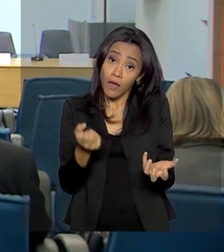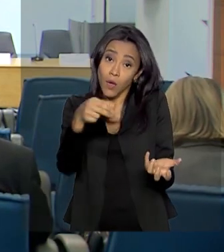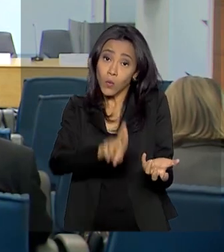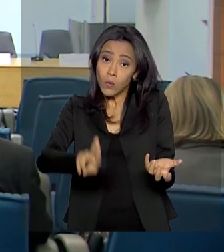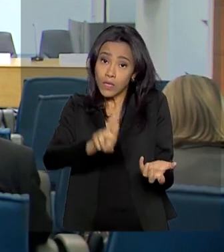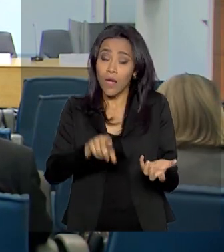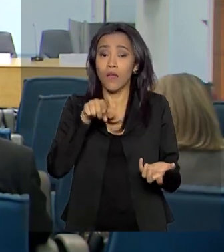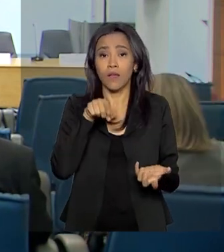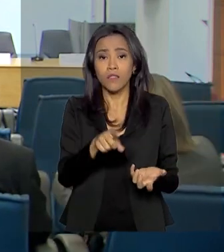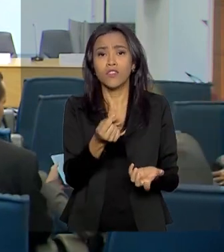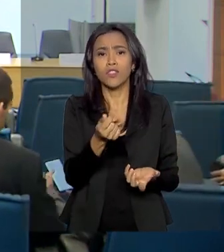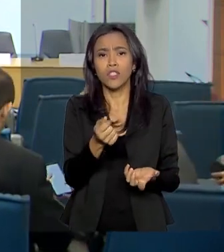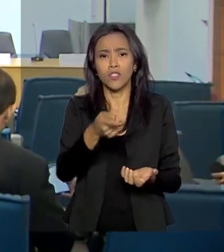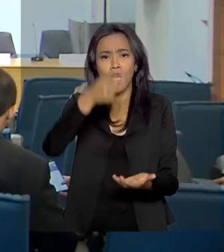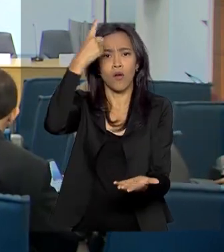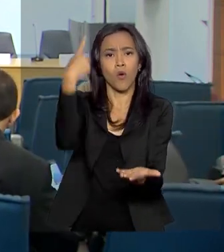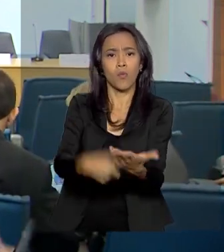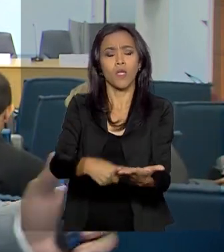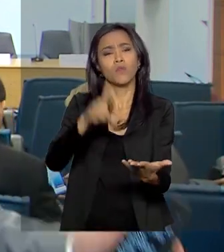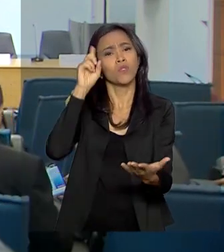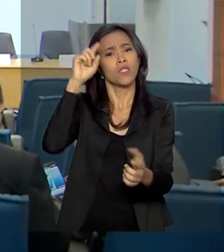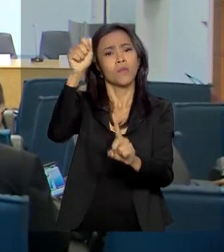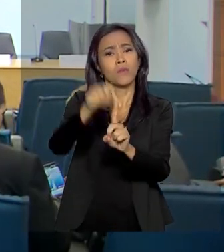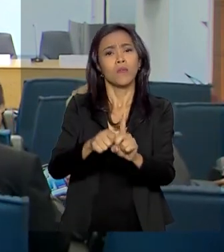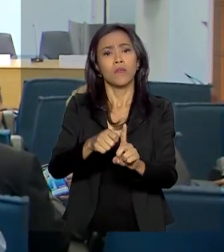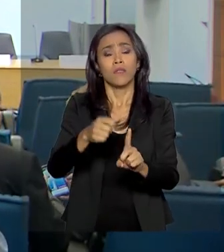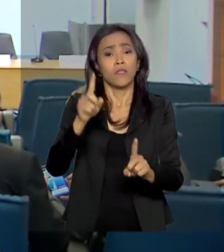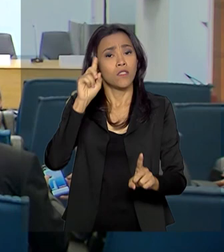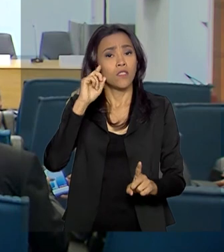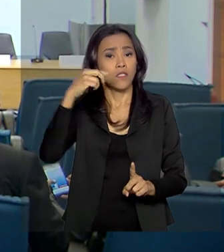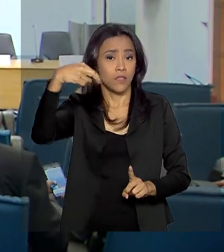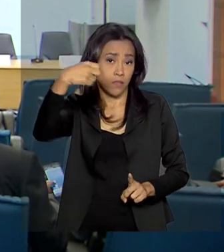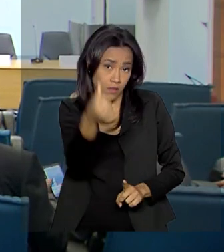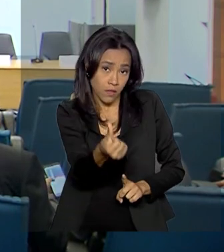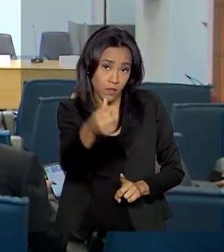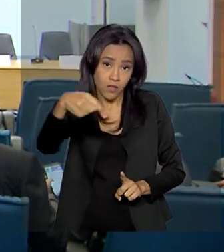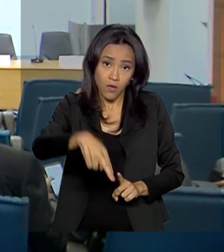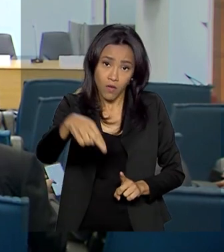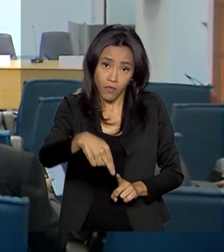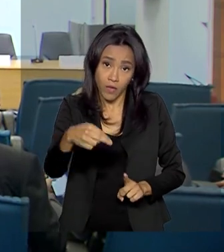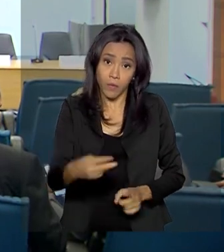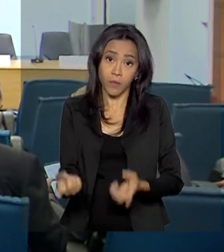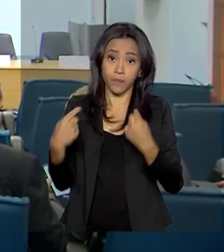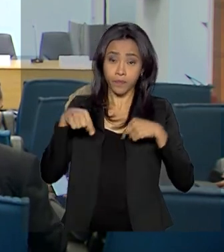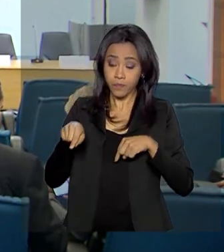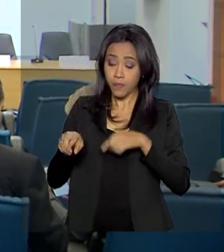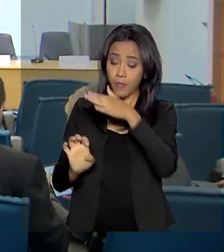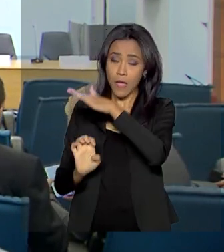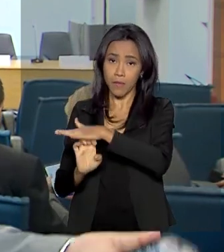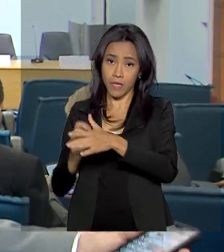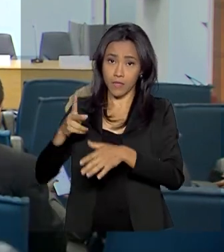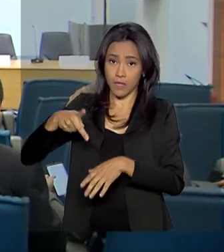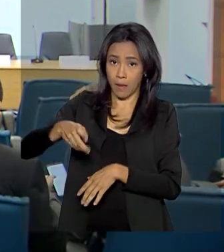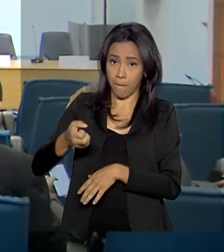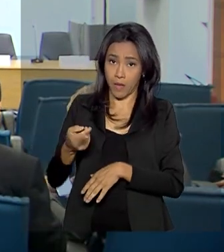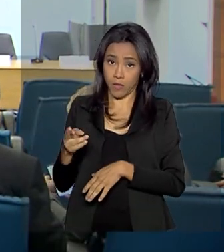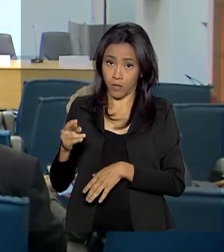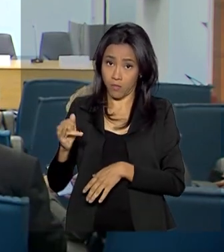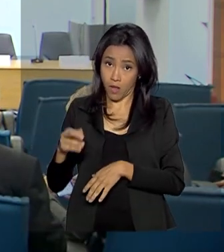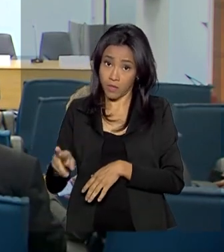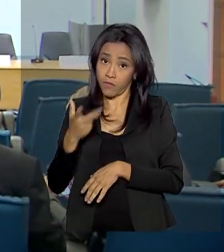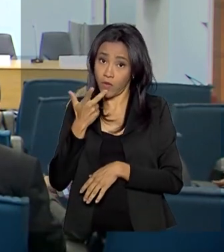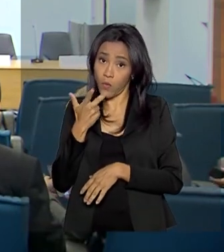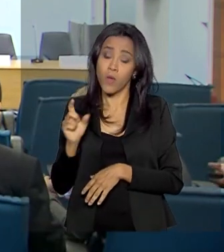marcado para o próximo dia 6 de novembro. A Petrobras também anunciou que das quatro áreas da bacia de Campos que serão leiloadas,